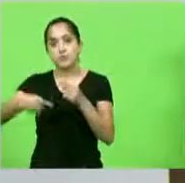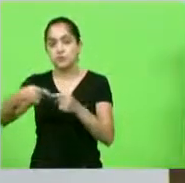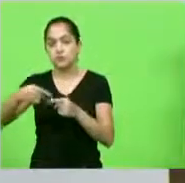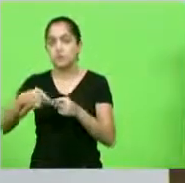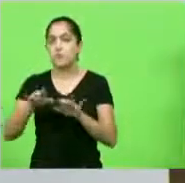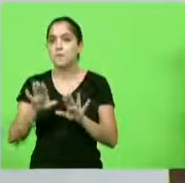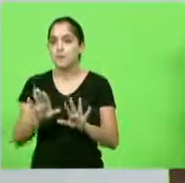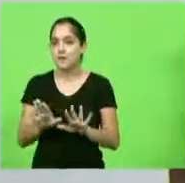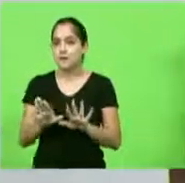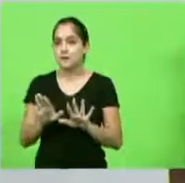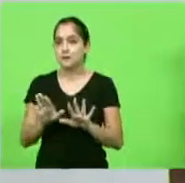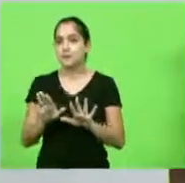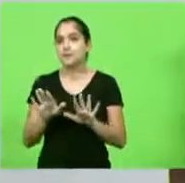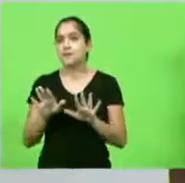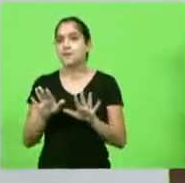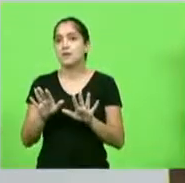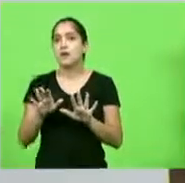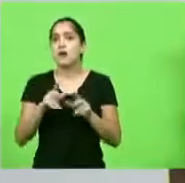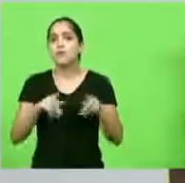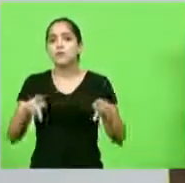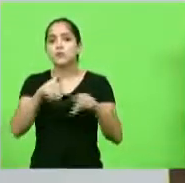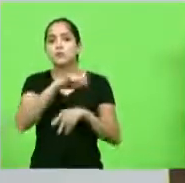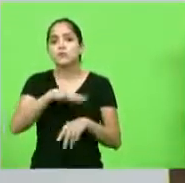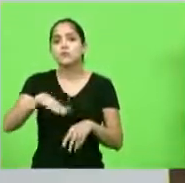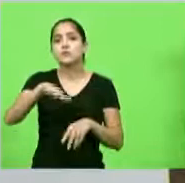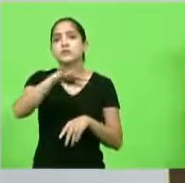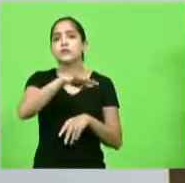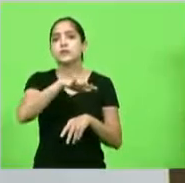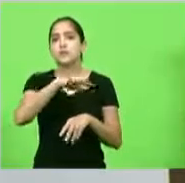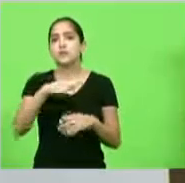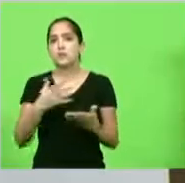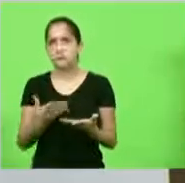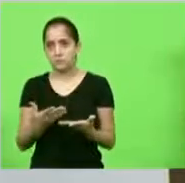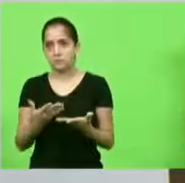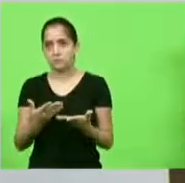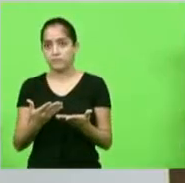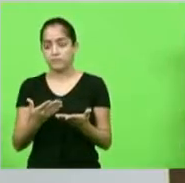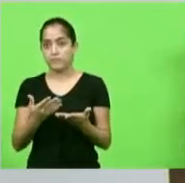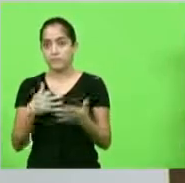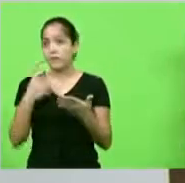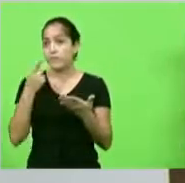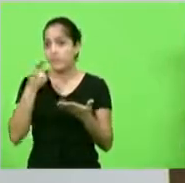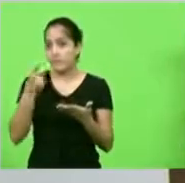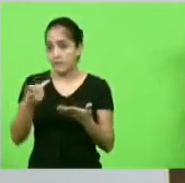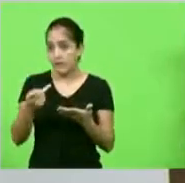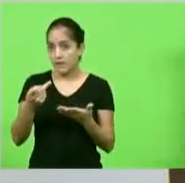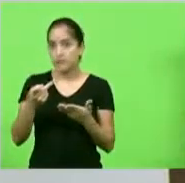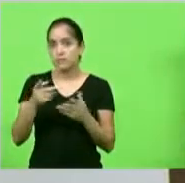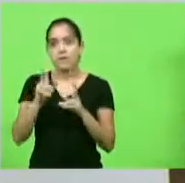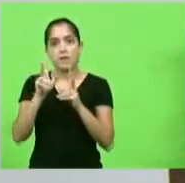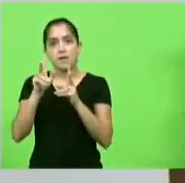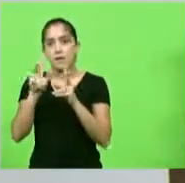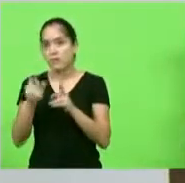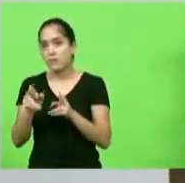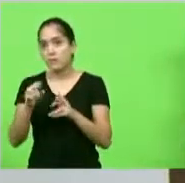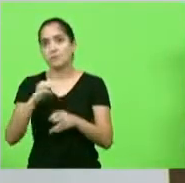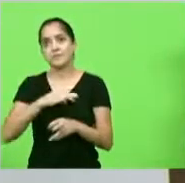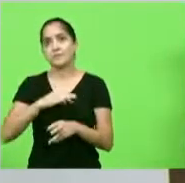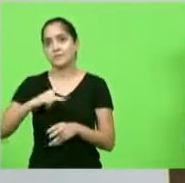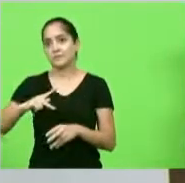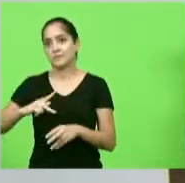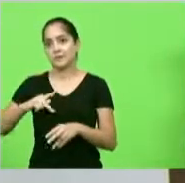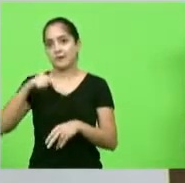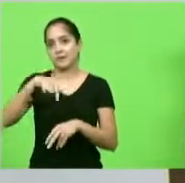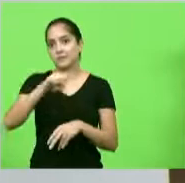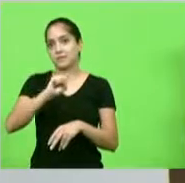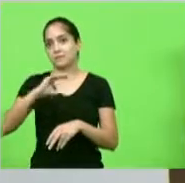Mas, o que a Procuradoria Geral da República fala, é o mesmo que o Ministério Público